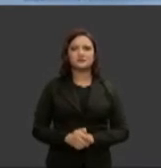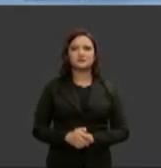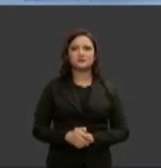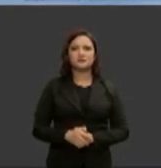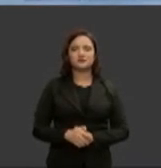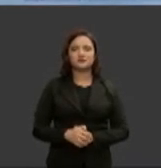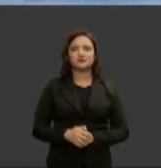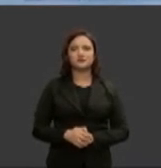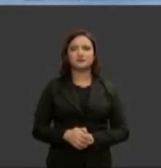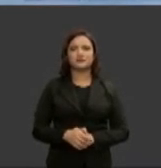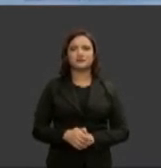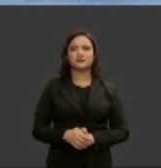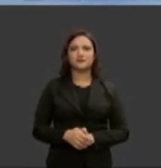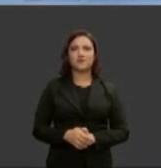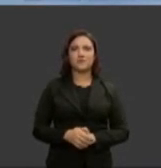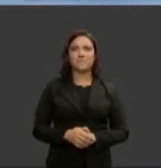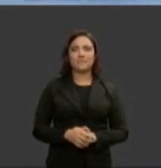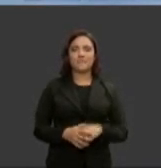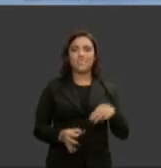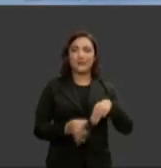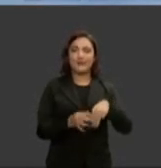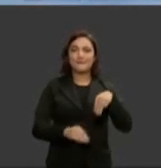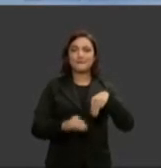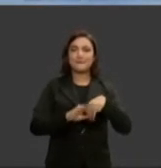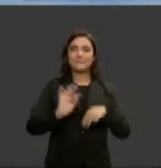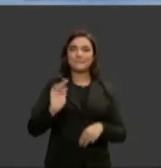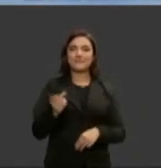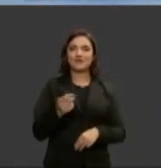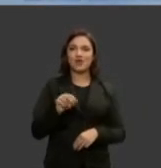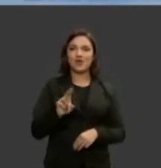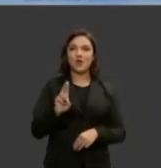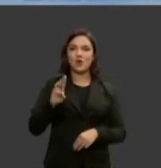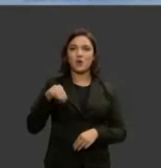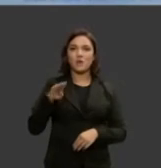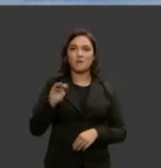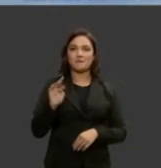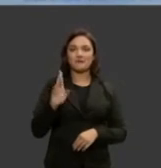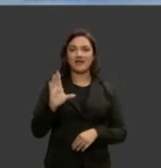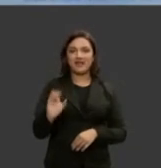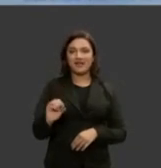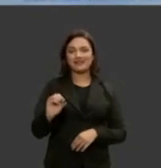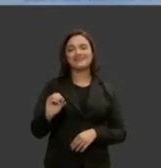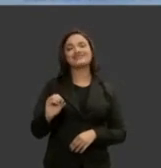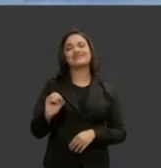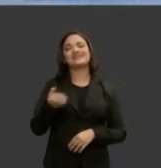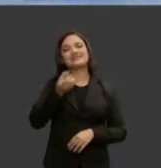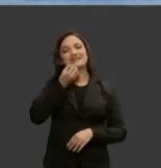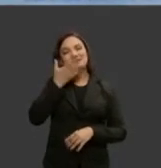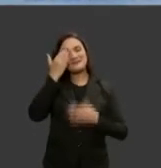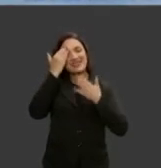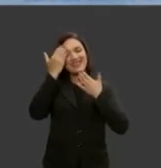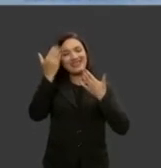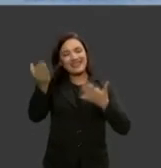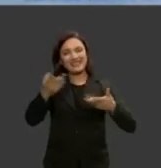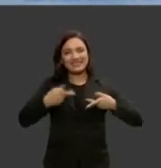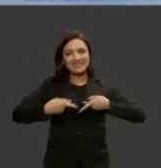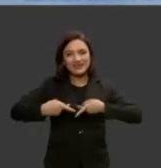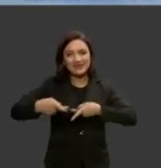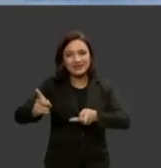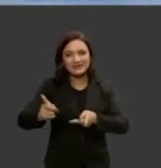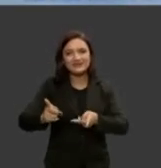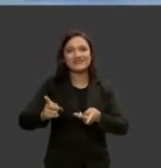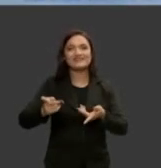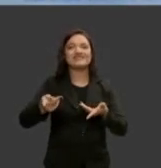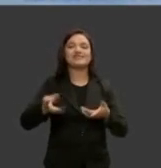Ministro Humberto Martins é um grande privilégio obrigado pelo convite o senhor que é presidente do